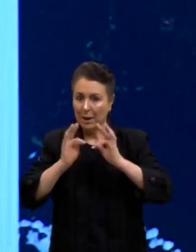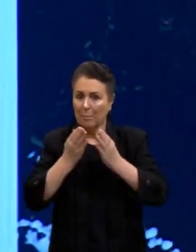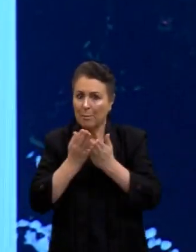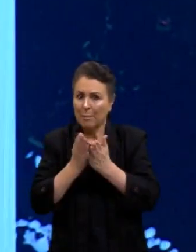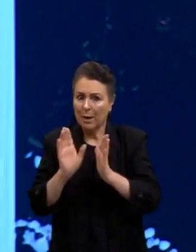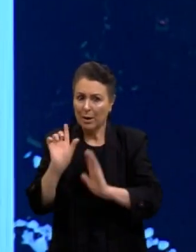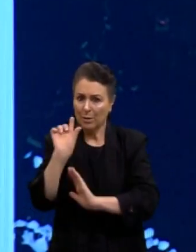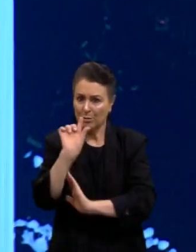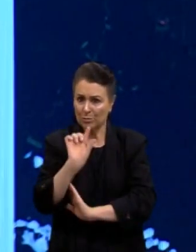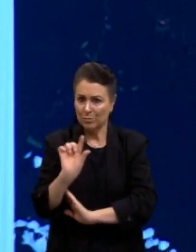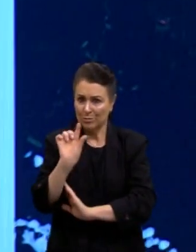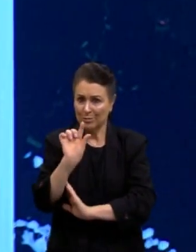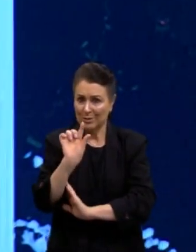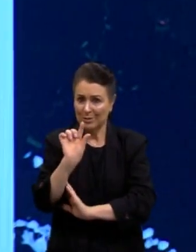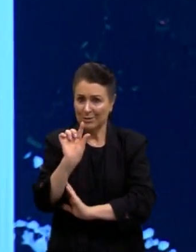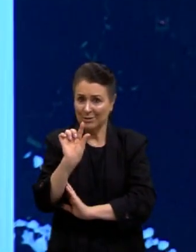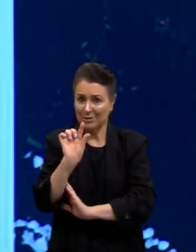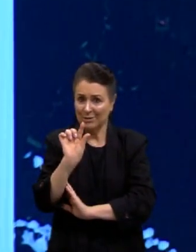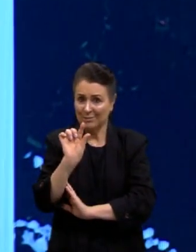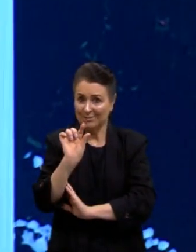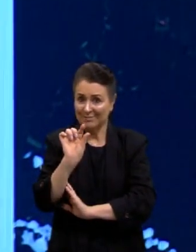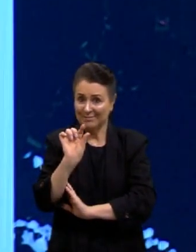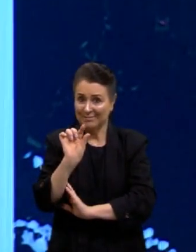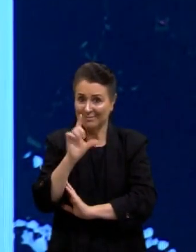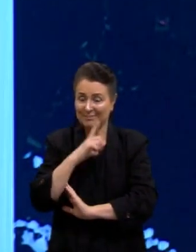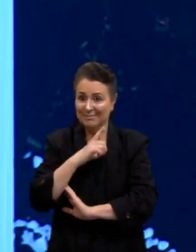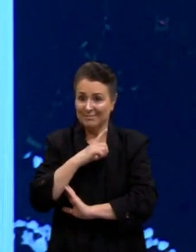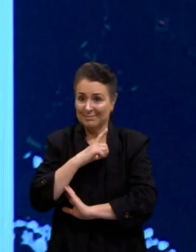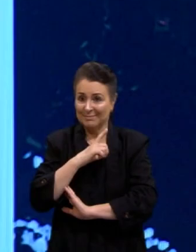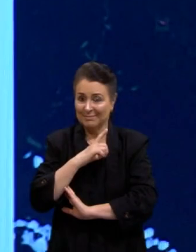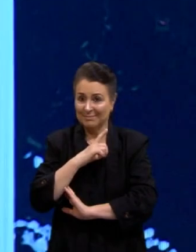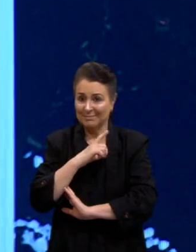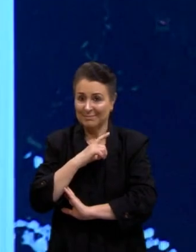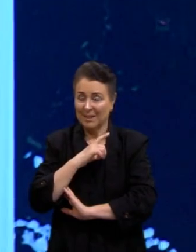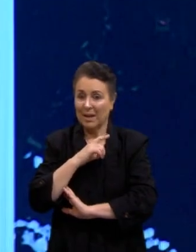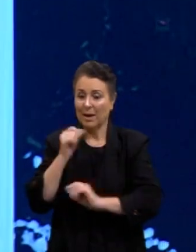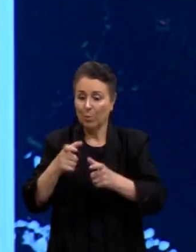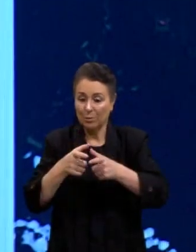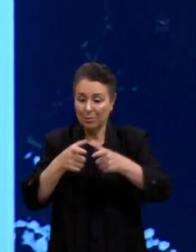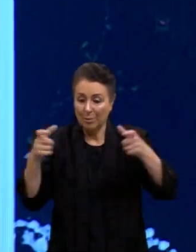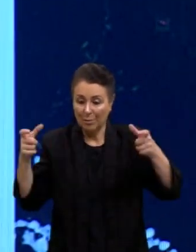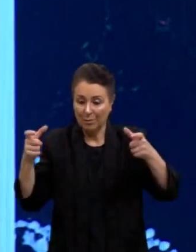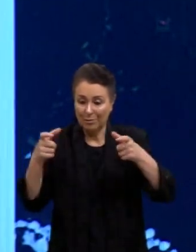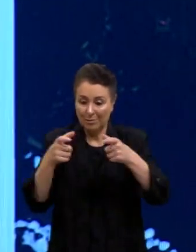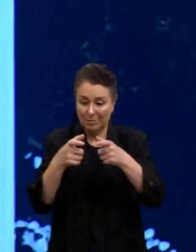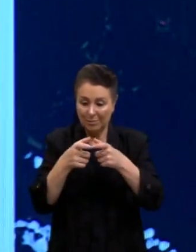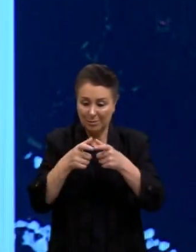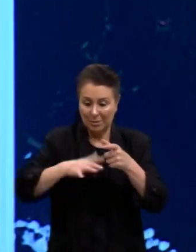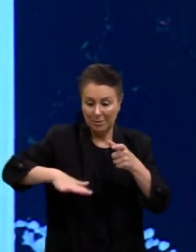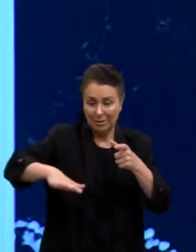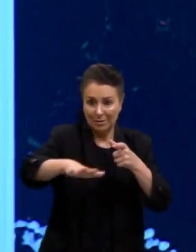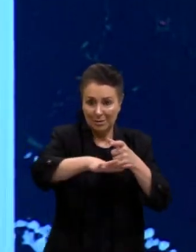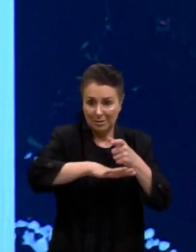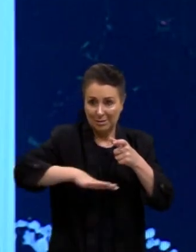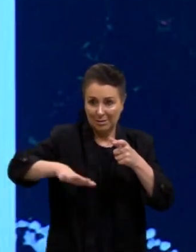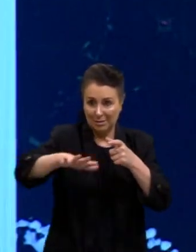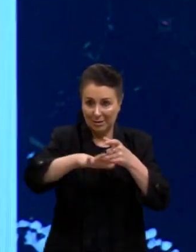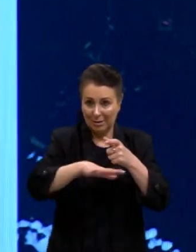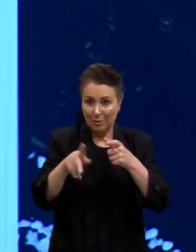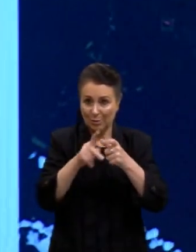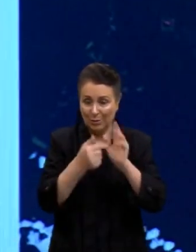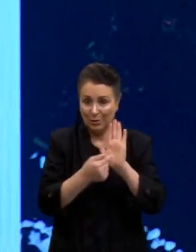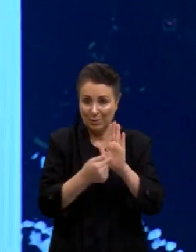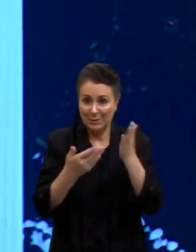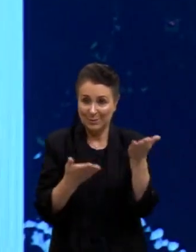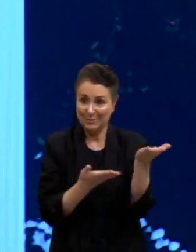dessa questão aí de, de pixel, tá, que é o tamanho ali da, área que eu tô pegando. Olha lá, tá mostrando para vocês justamente